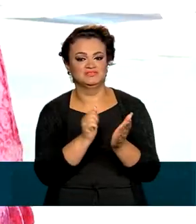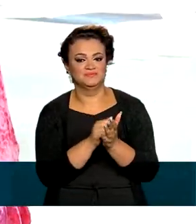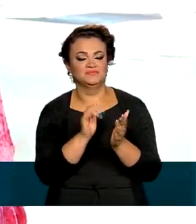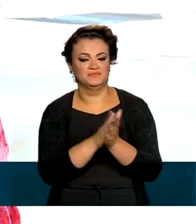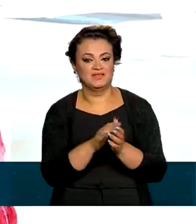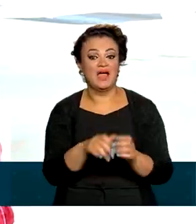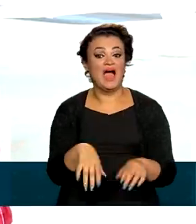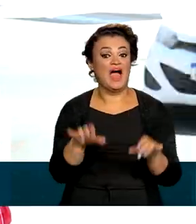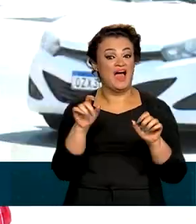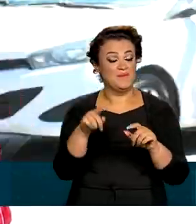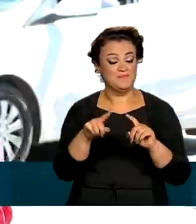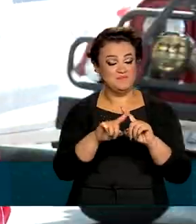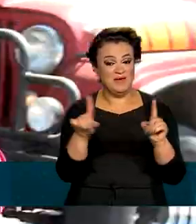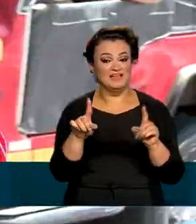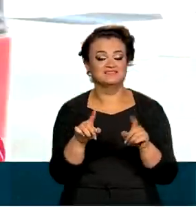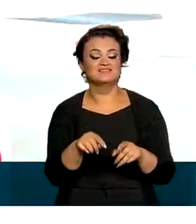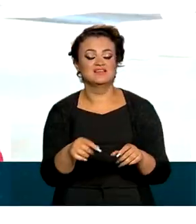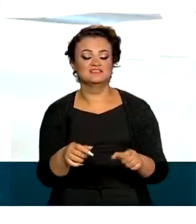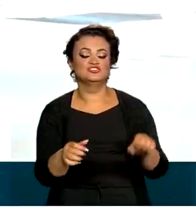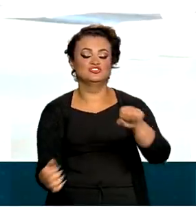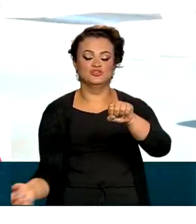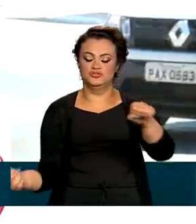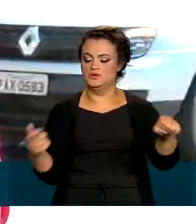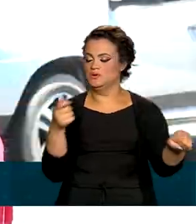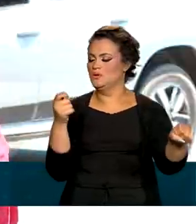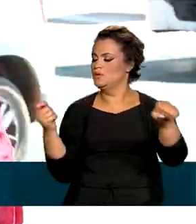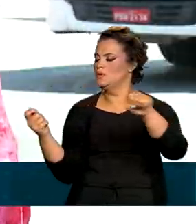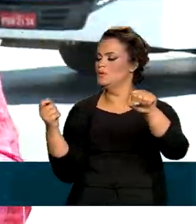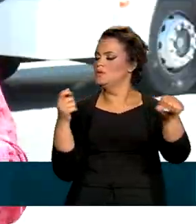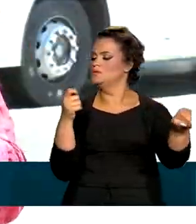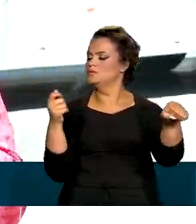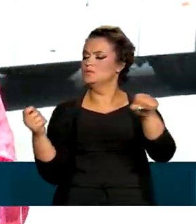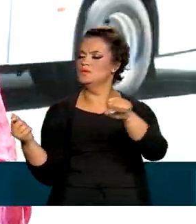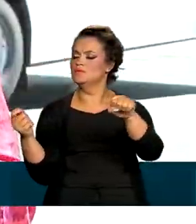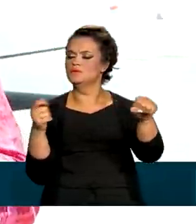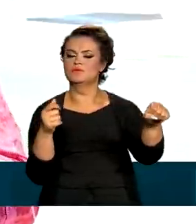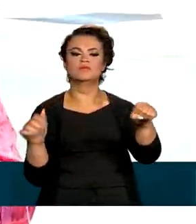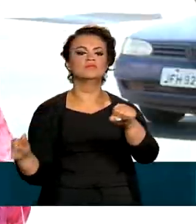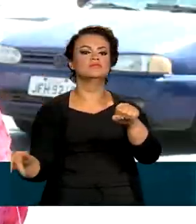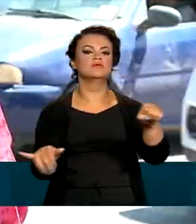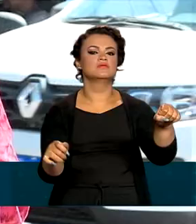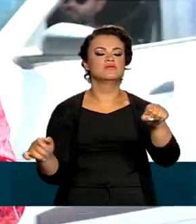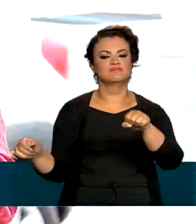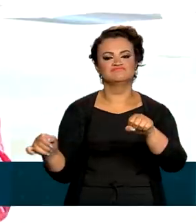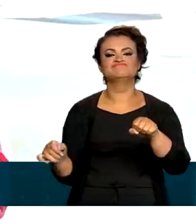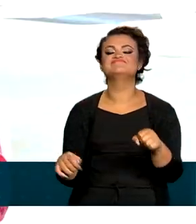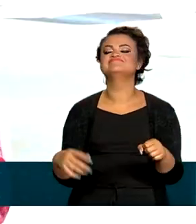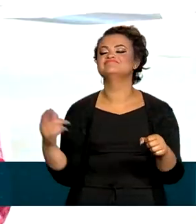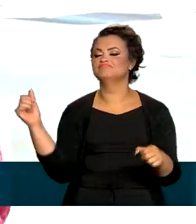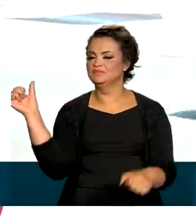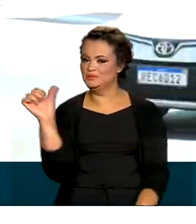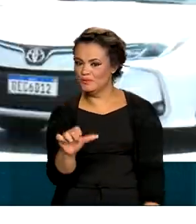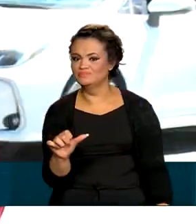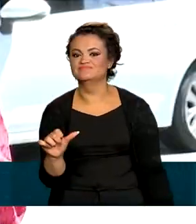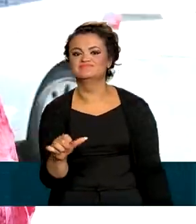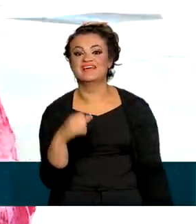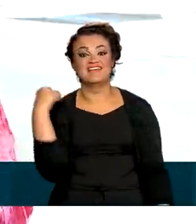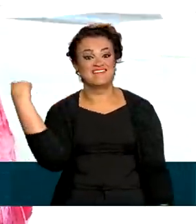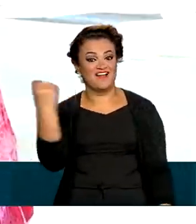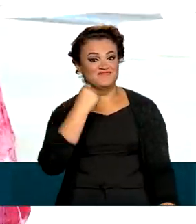caso de estar dirigindo e ao mesmo tempo segurar ou manusear o celular, comete infração